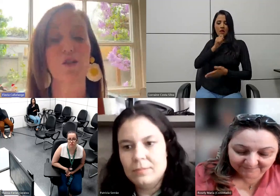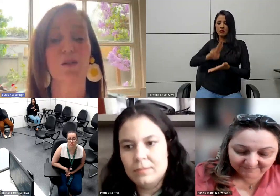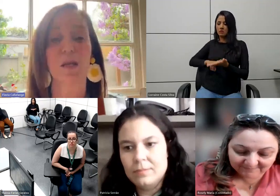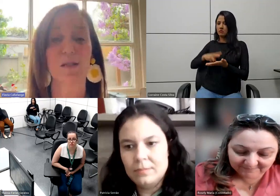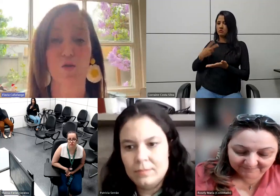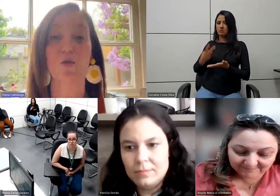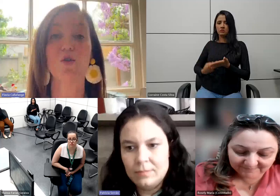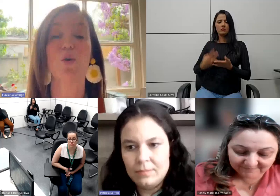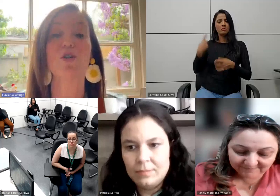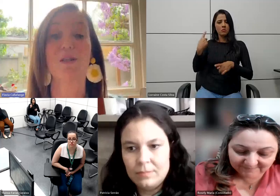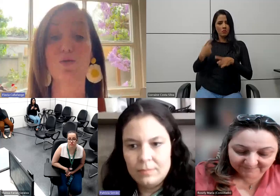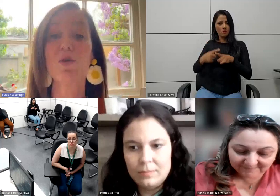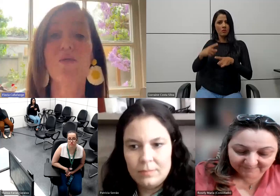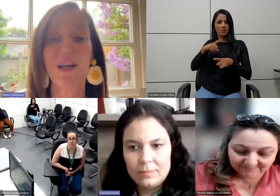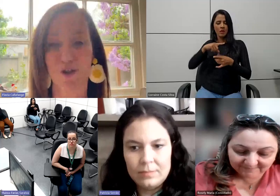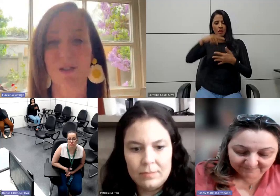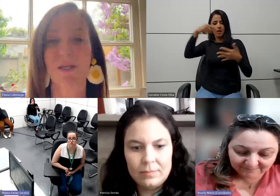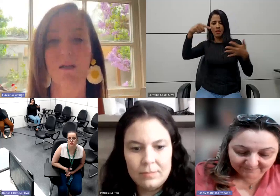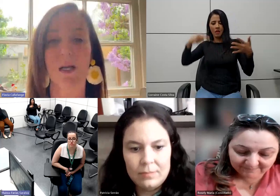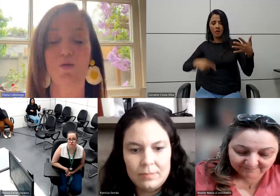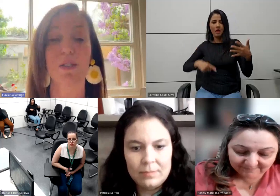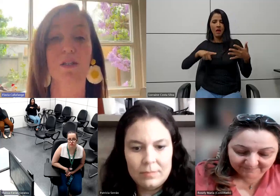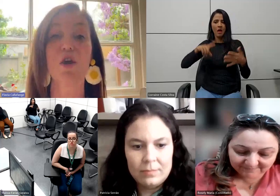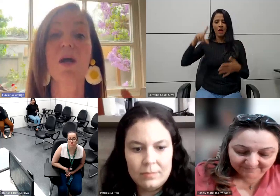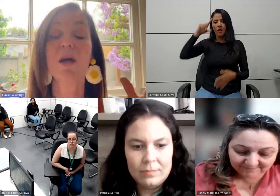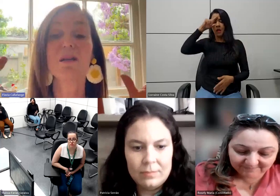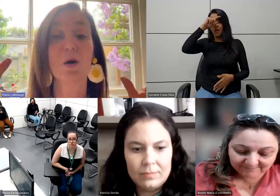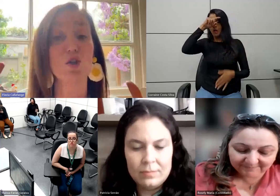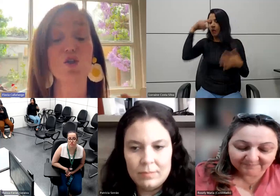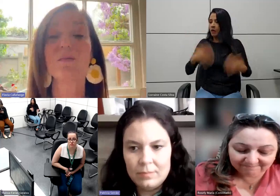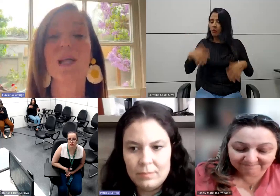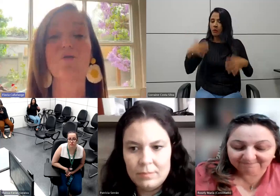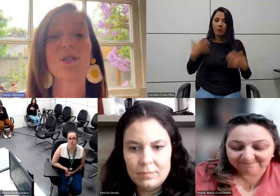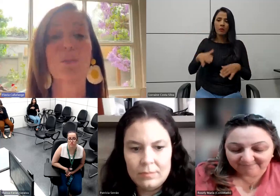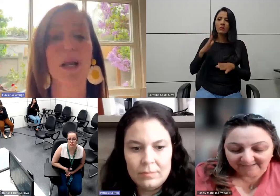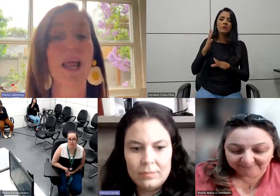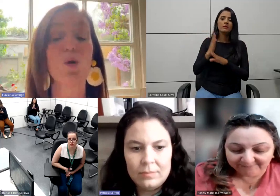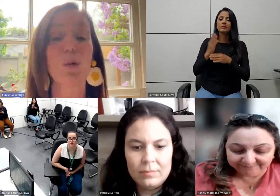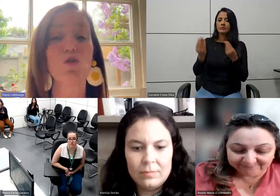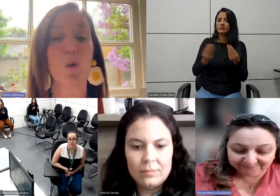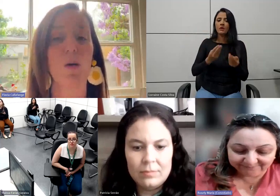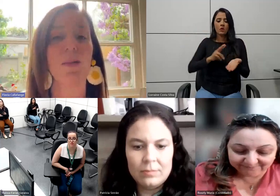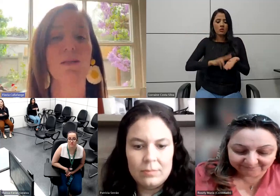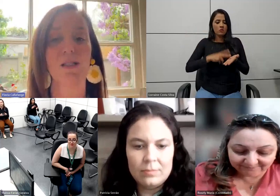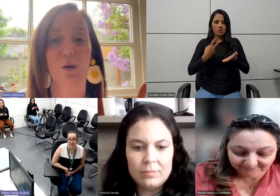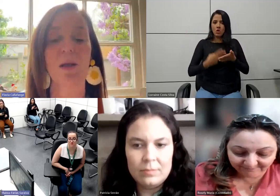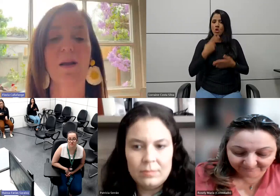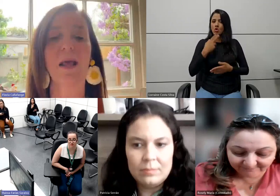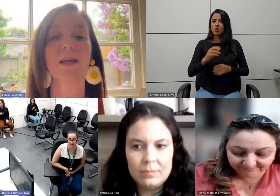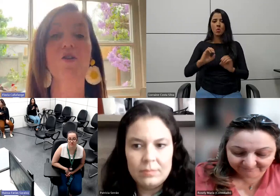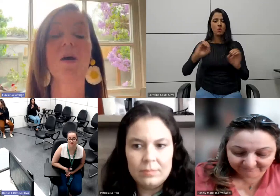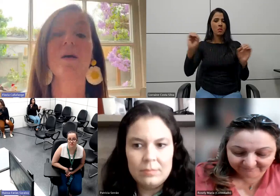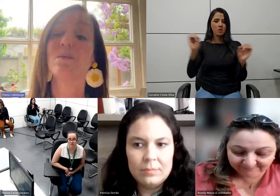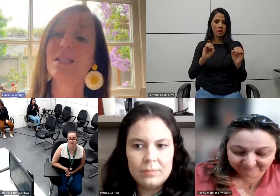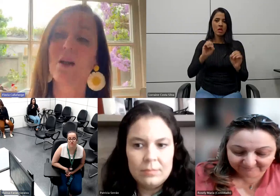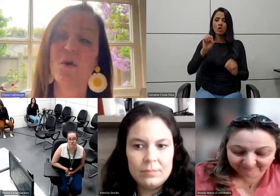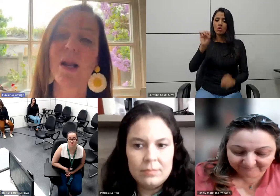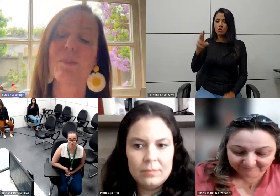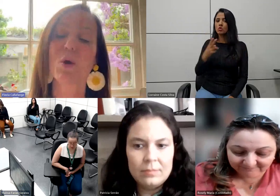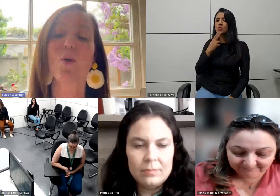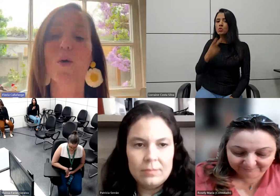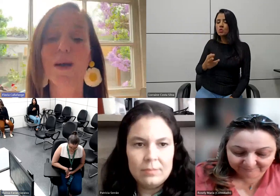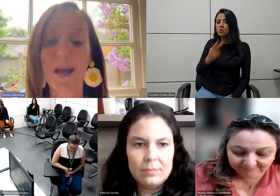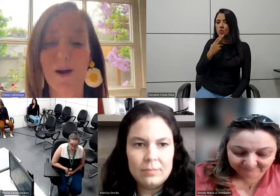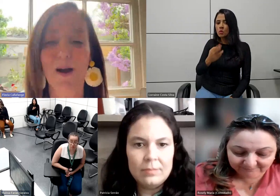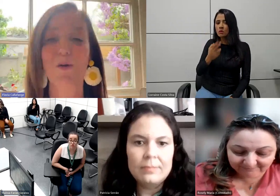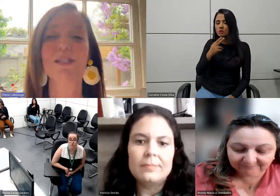muitas dessas condições que são difíceis de serem traduzidas, então a gente não traduziu para nenhum idioma, que está só em inglês, mas ela